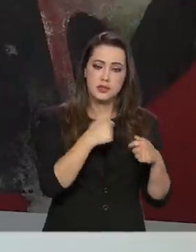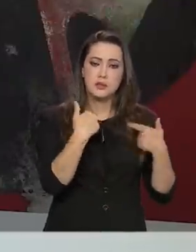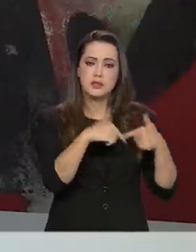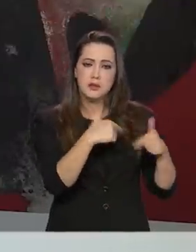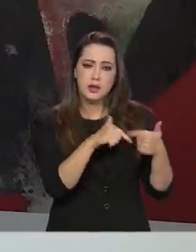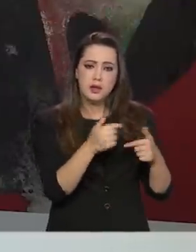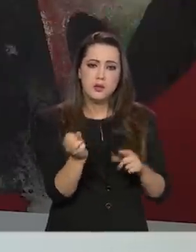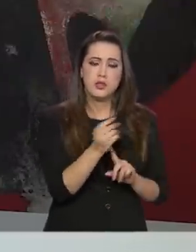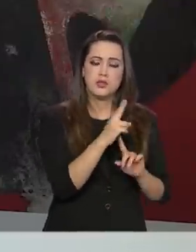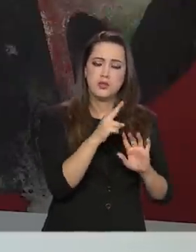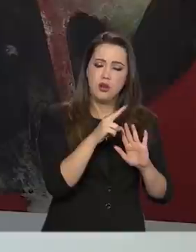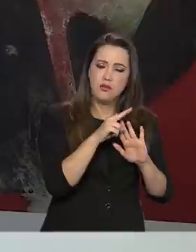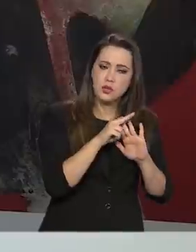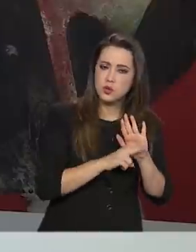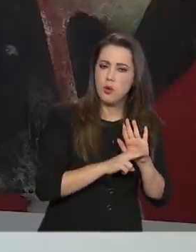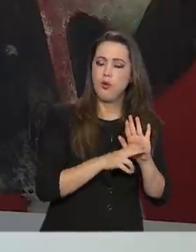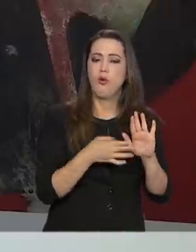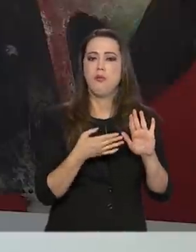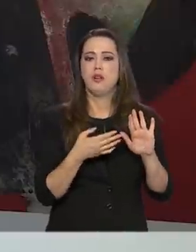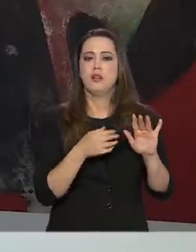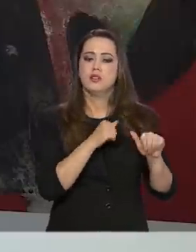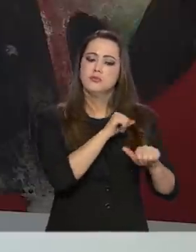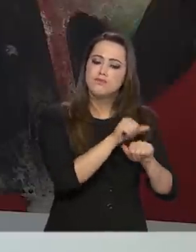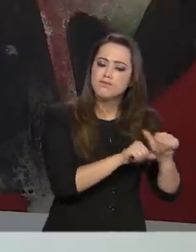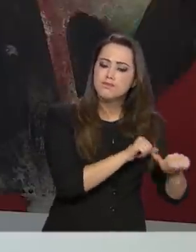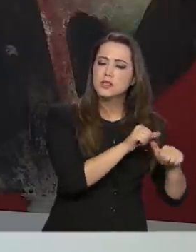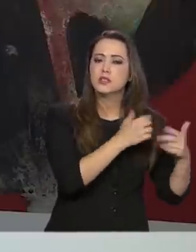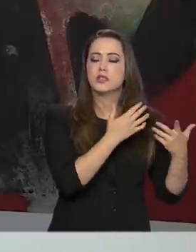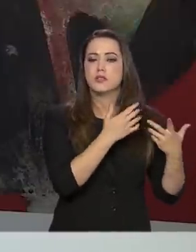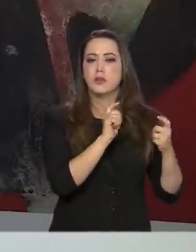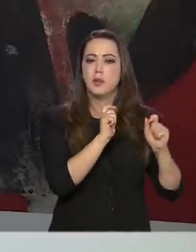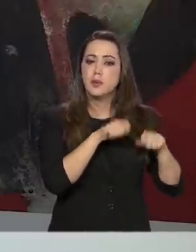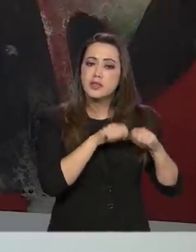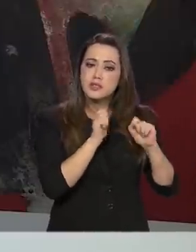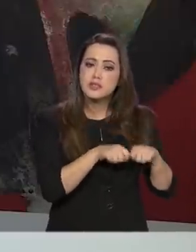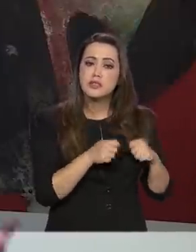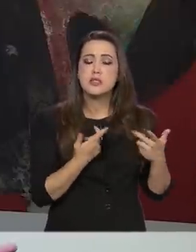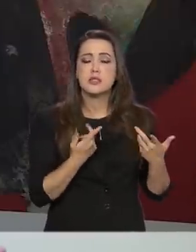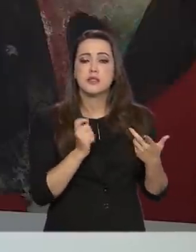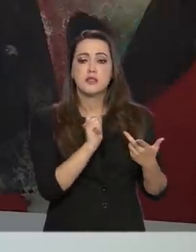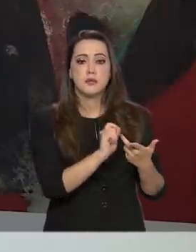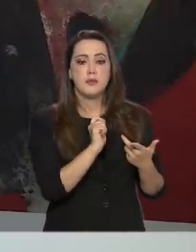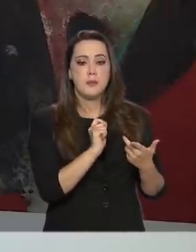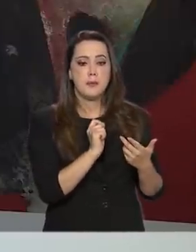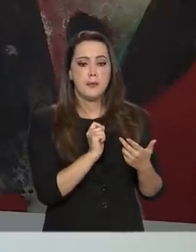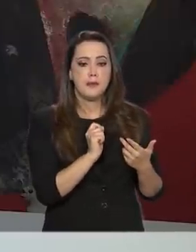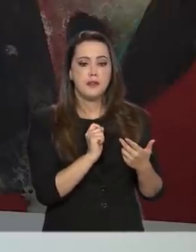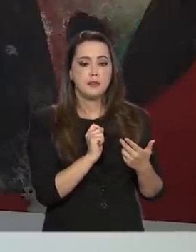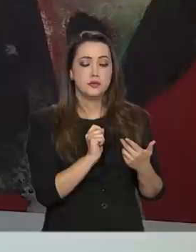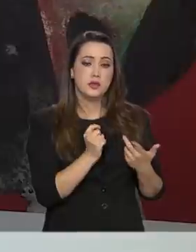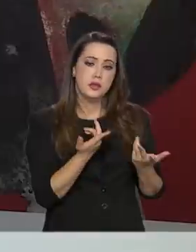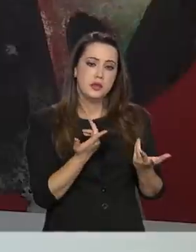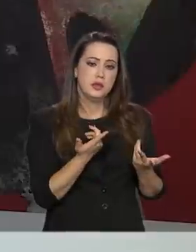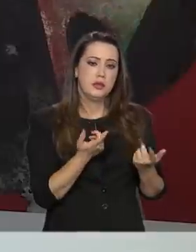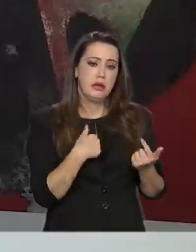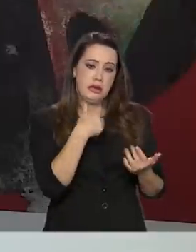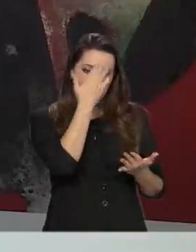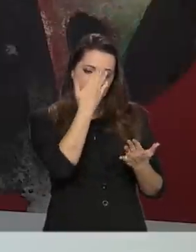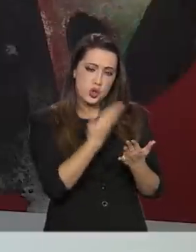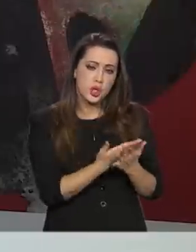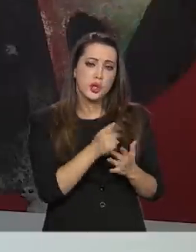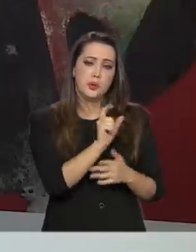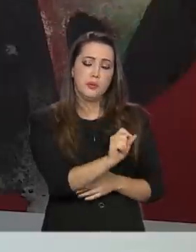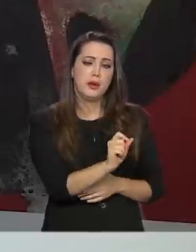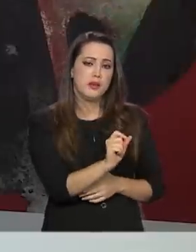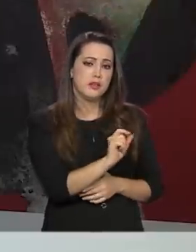reformas, para que a gente tenha uma capacidade maior, não só sendo bem otimista para não enfrentar